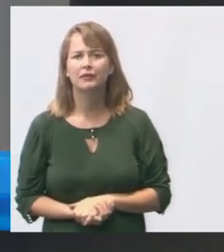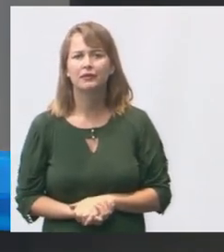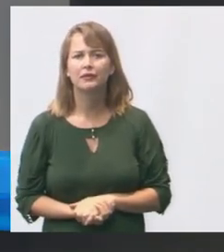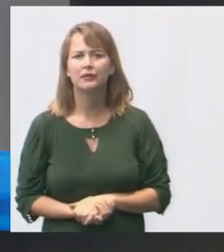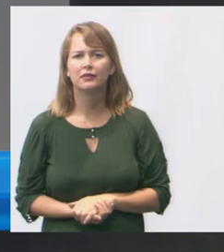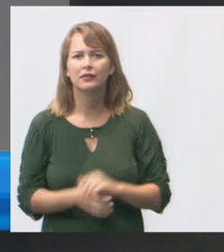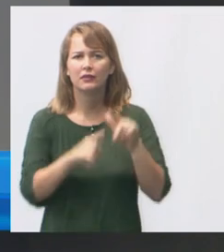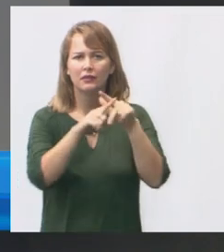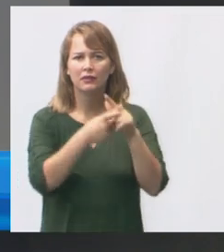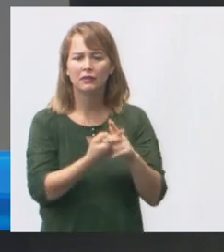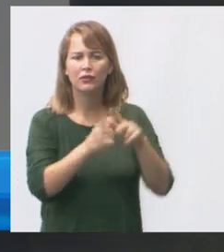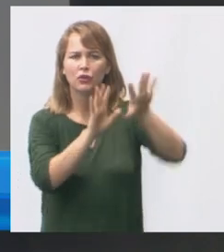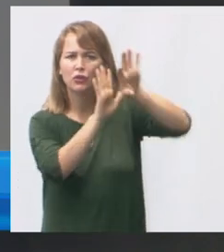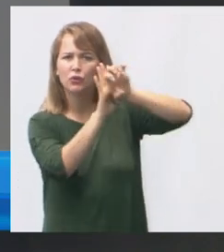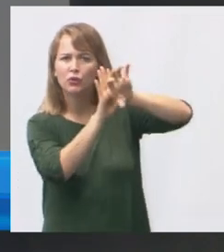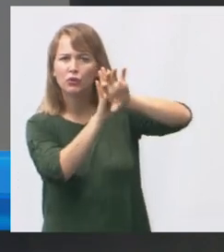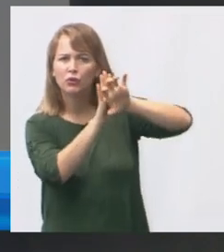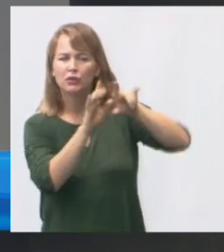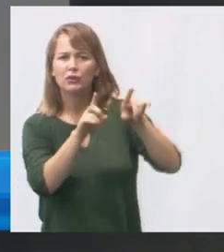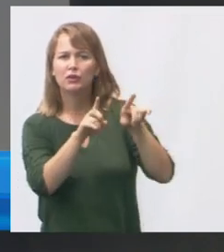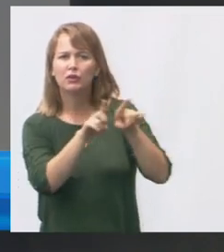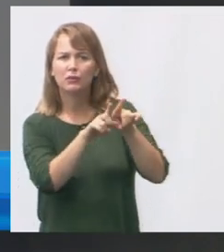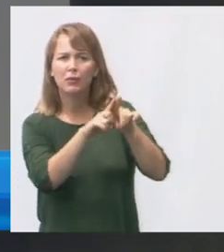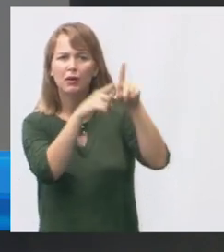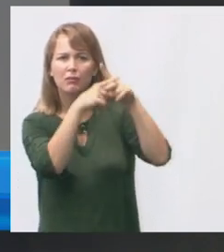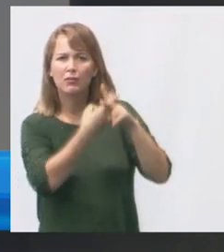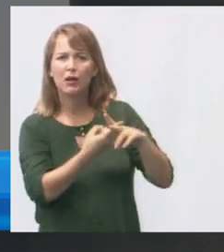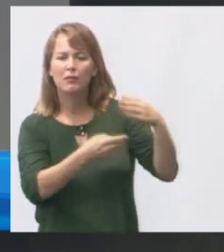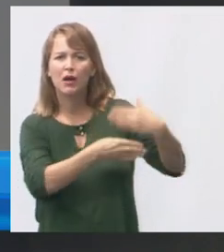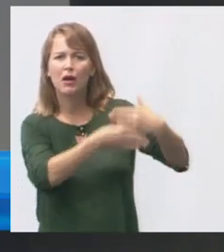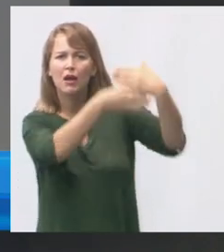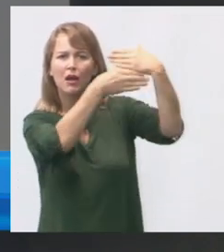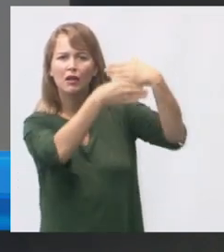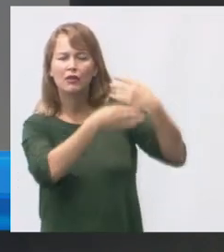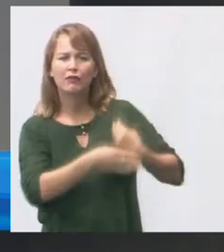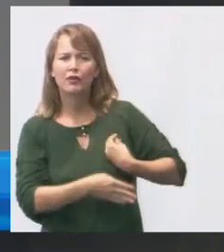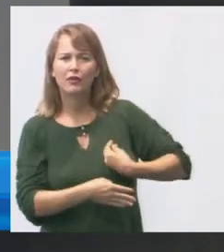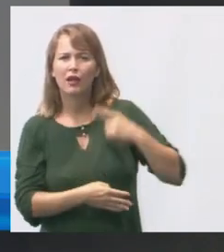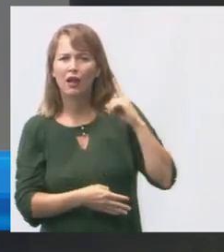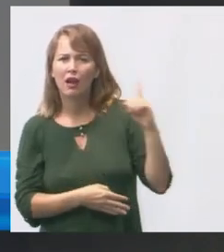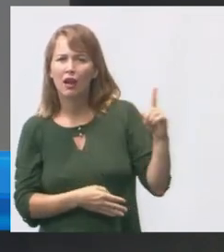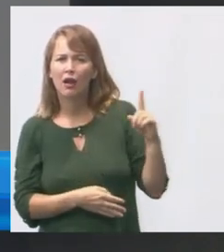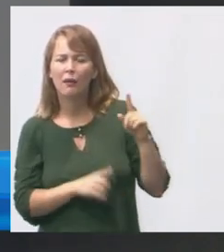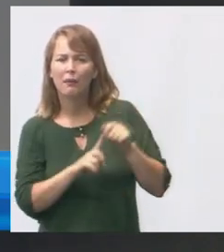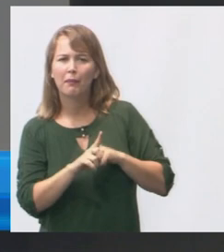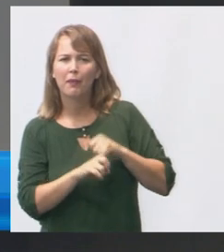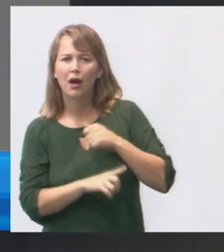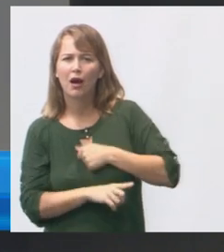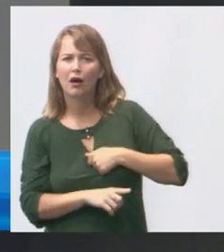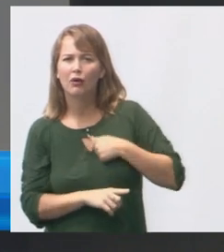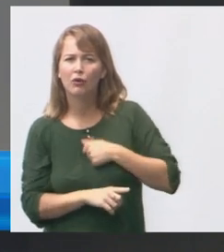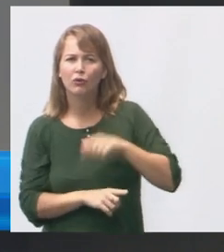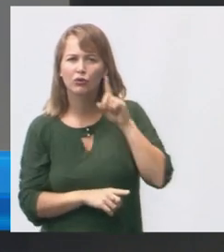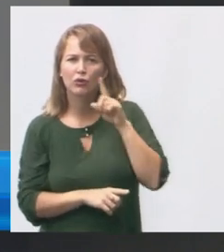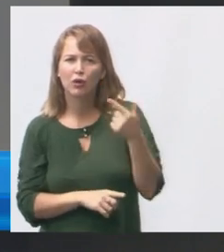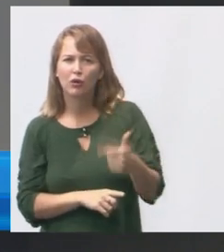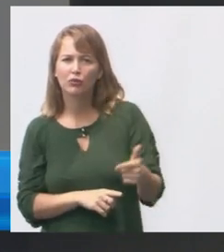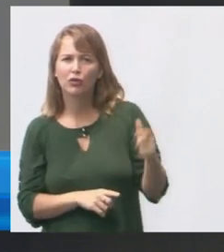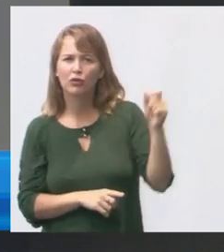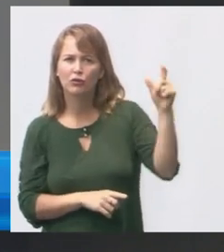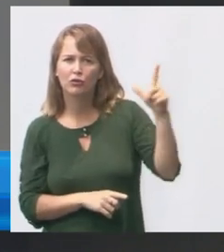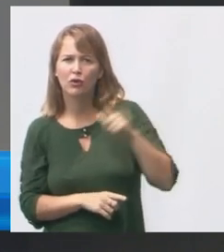correção de filtração posterior emaçamento olha nós estivemos lá em agosto e no dia não tinha sol